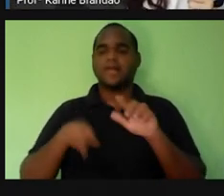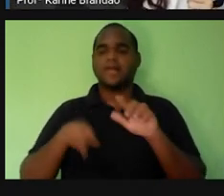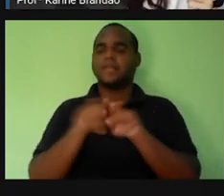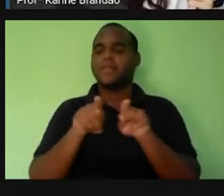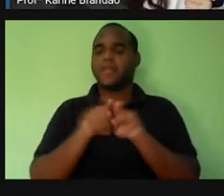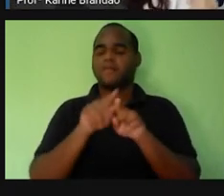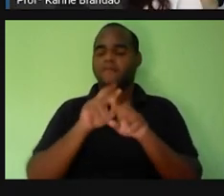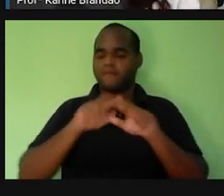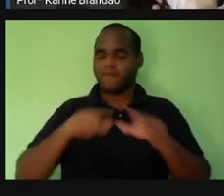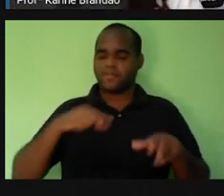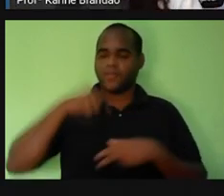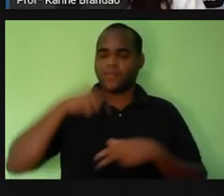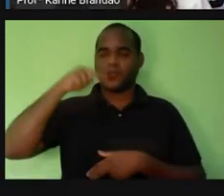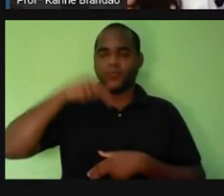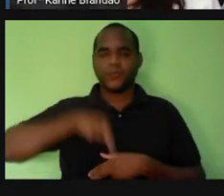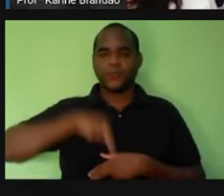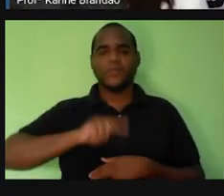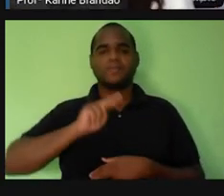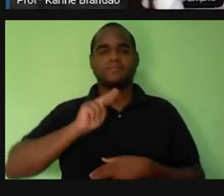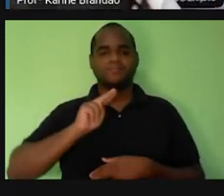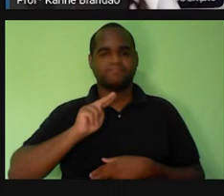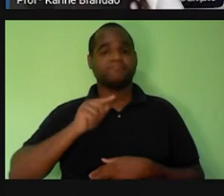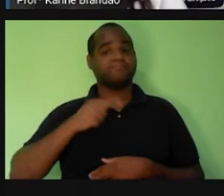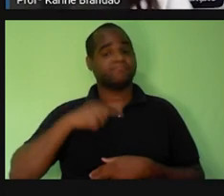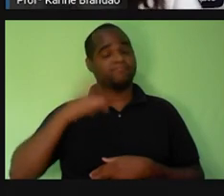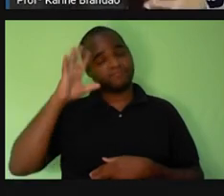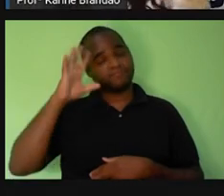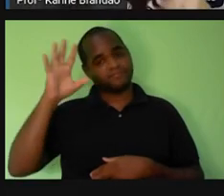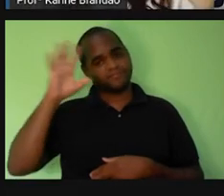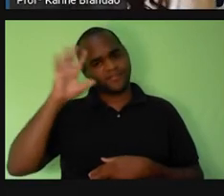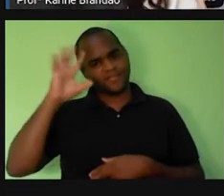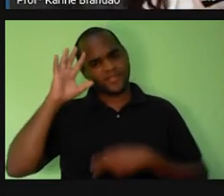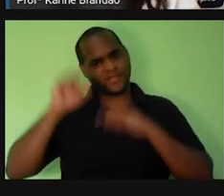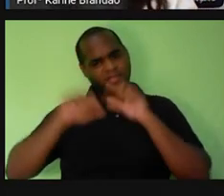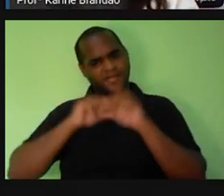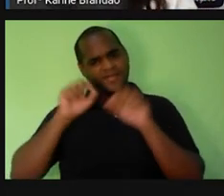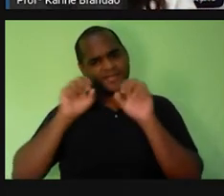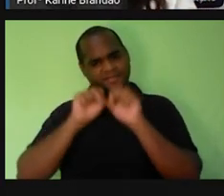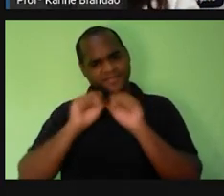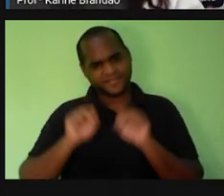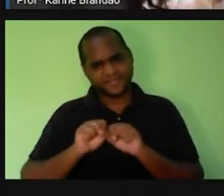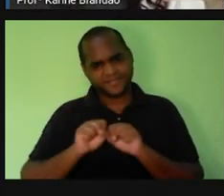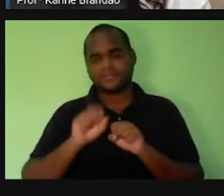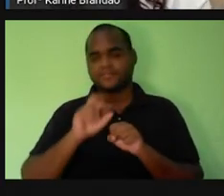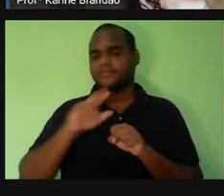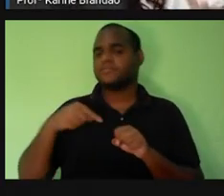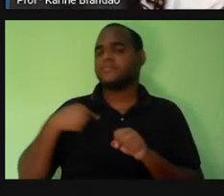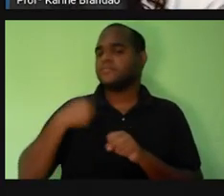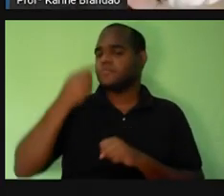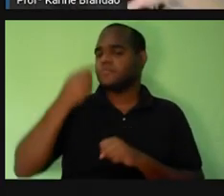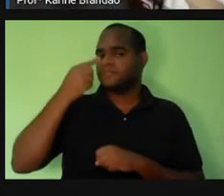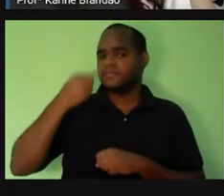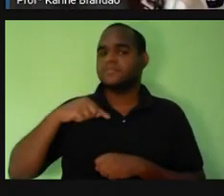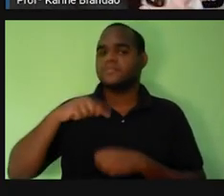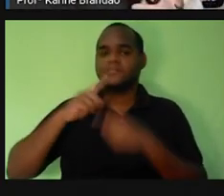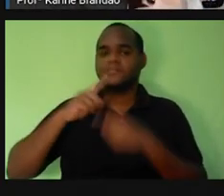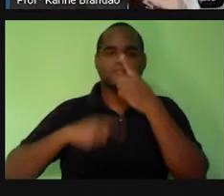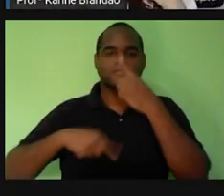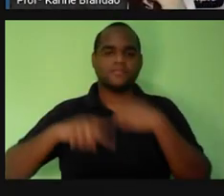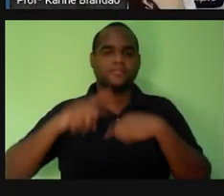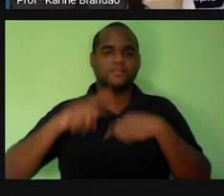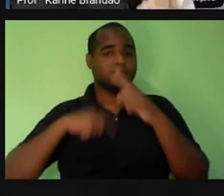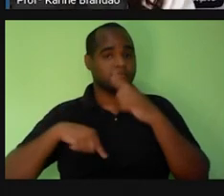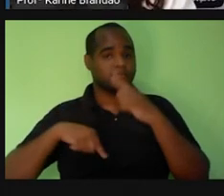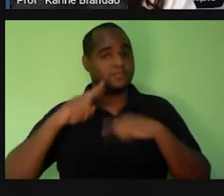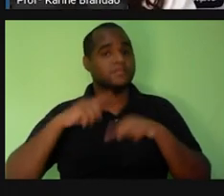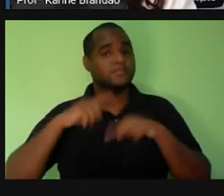nutrientes. Se a gente pensa no sistema respiratório, a gente tem também vários órgãos